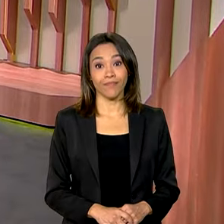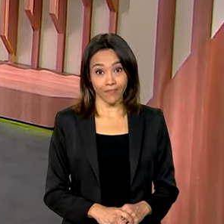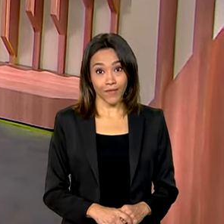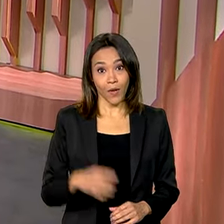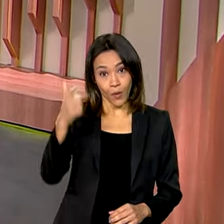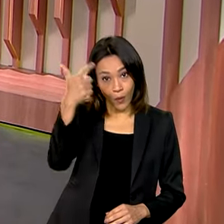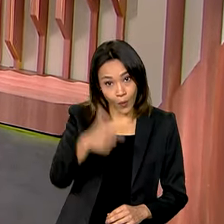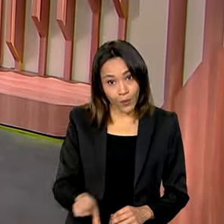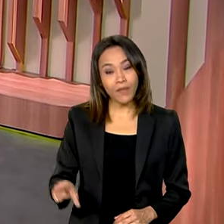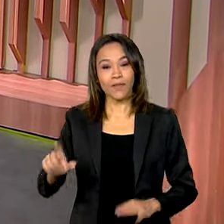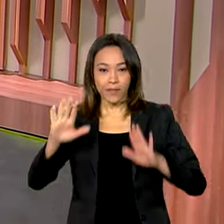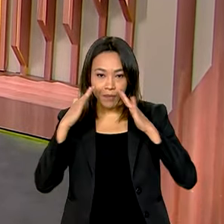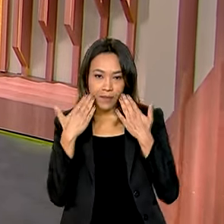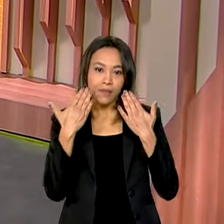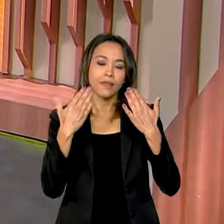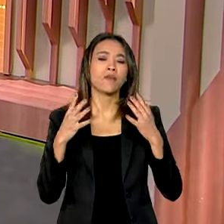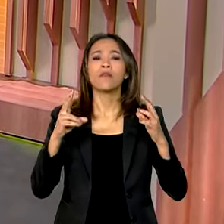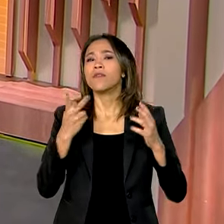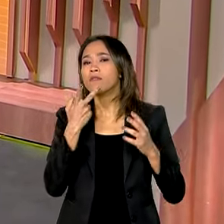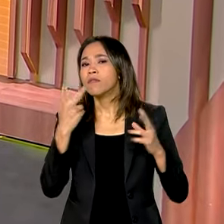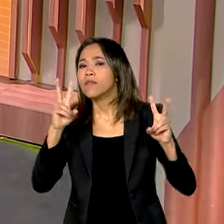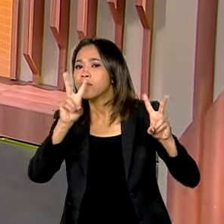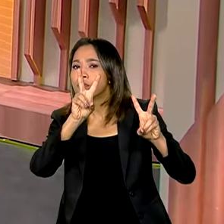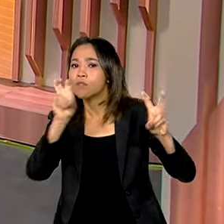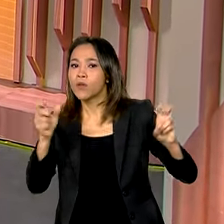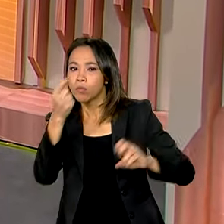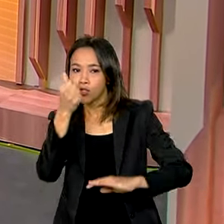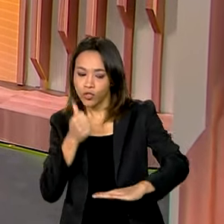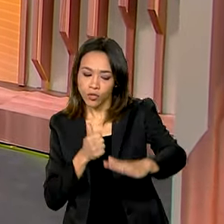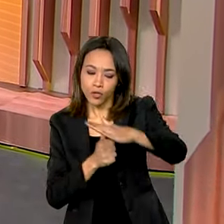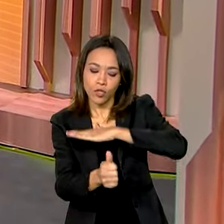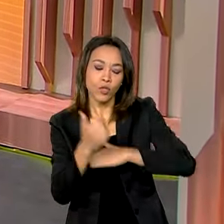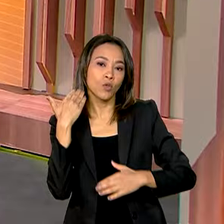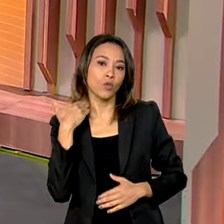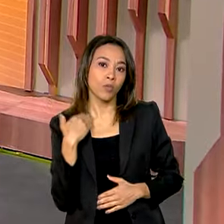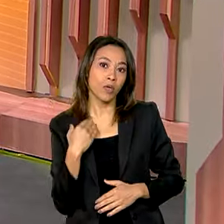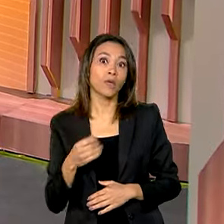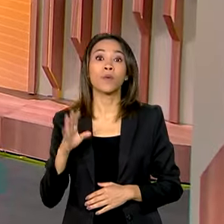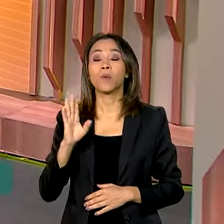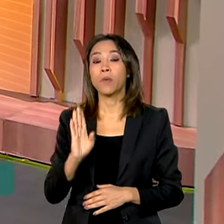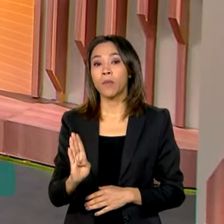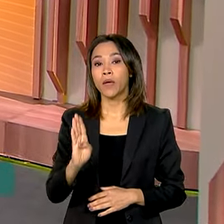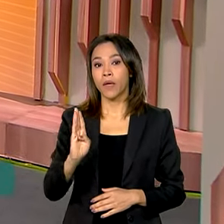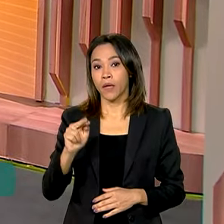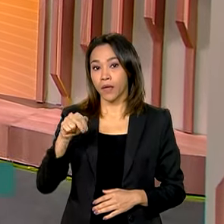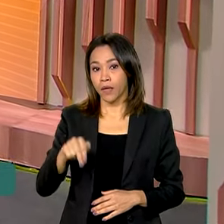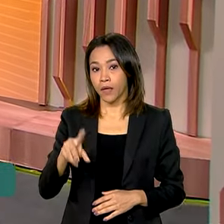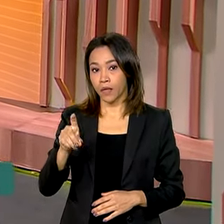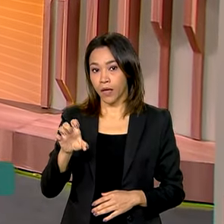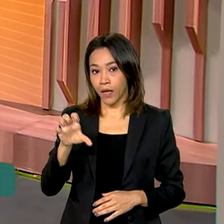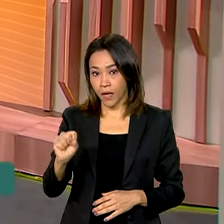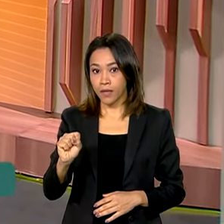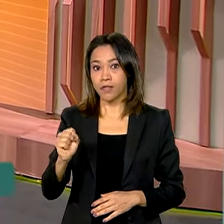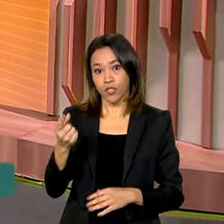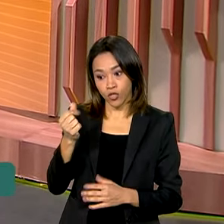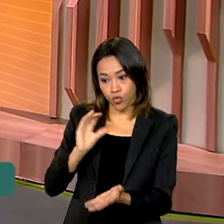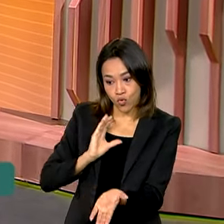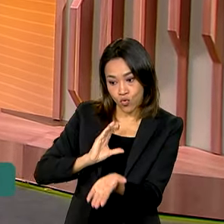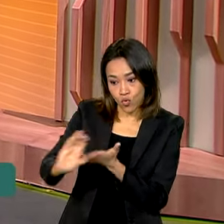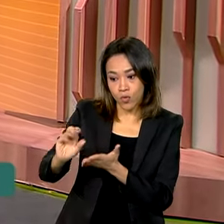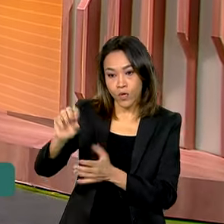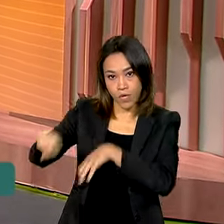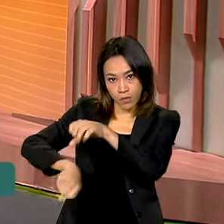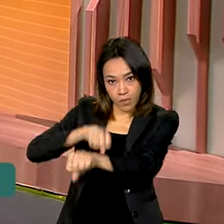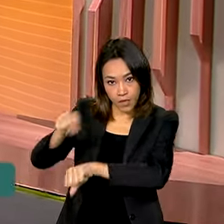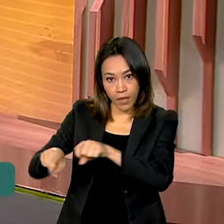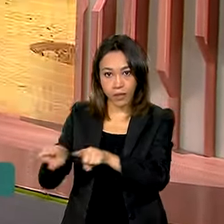Estamos de volta e vamos falar sobre os investimentos do BNDES em bicicletas e estações da Tembice.